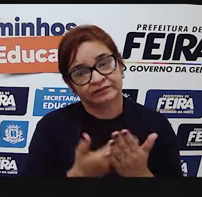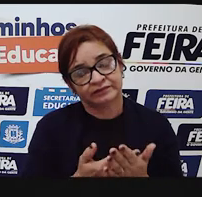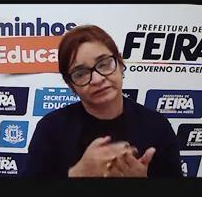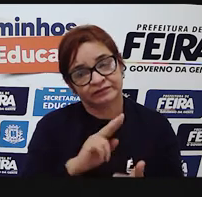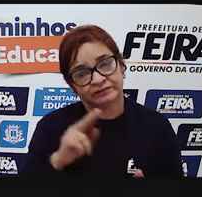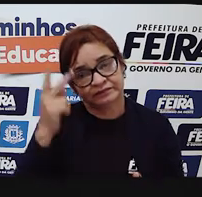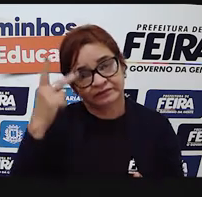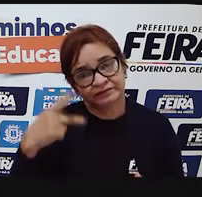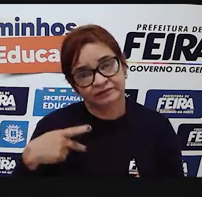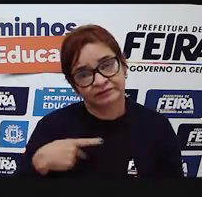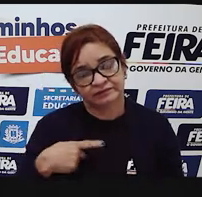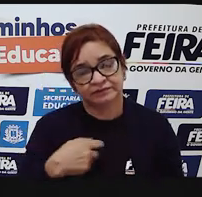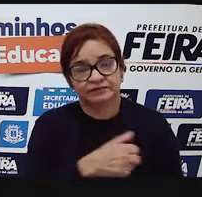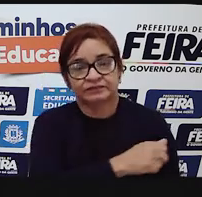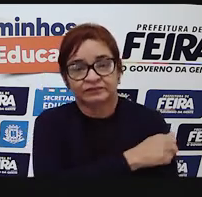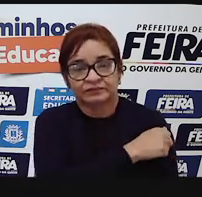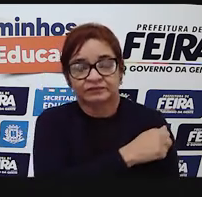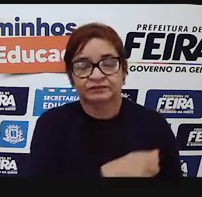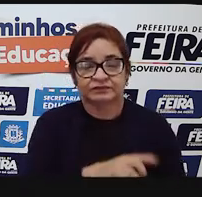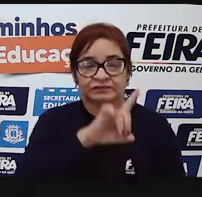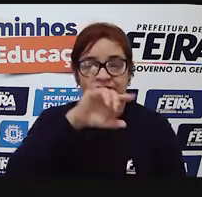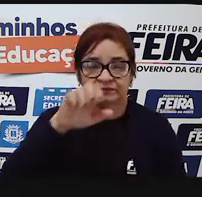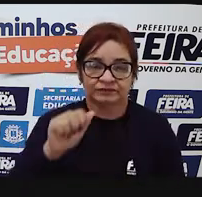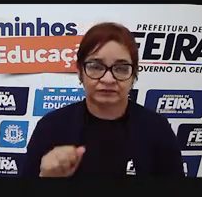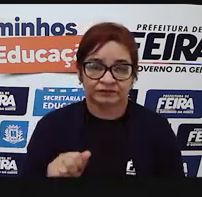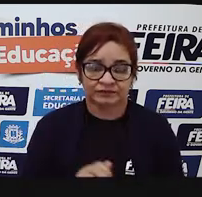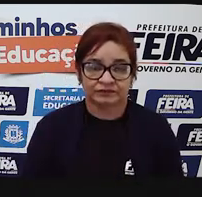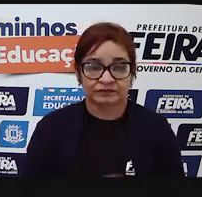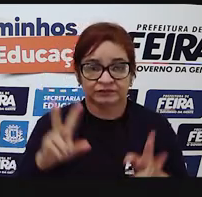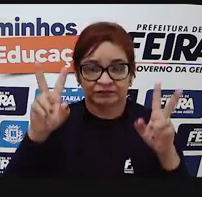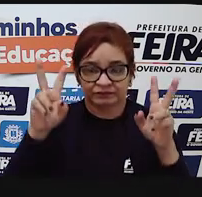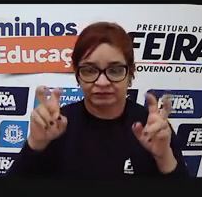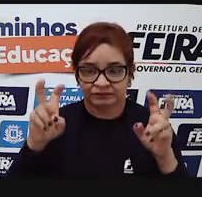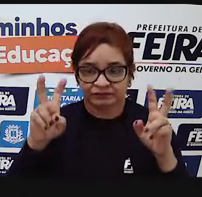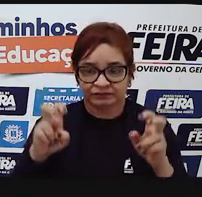seu nome, sério ano, data e coloque o tema.